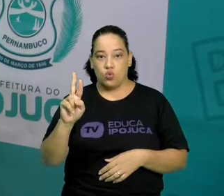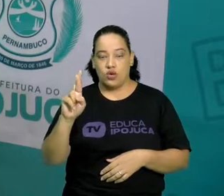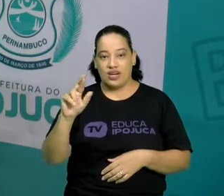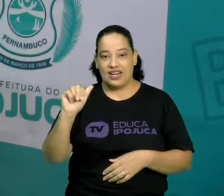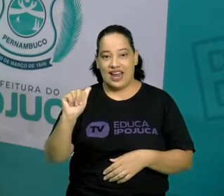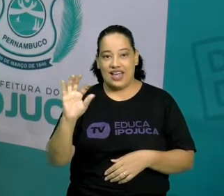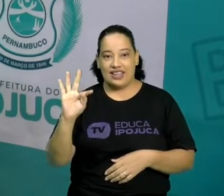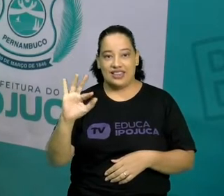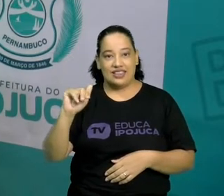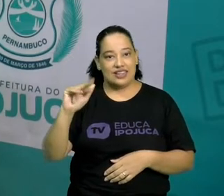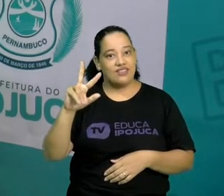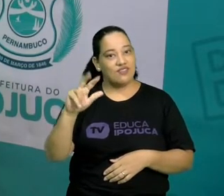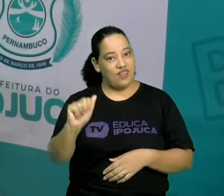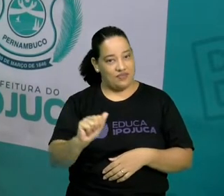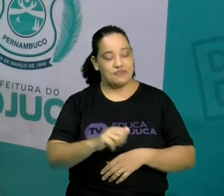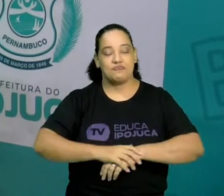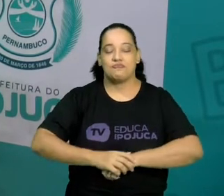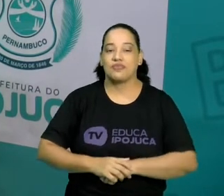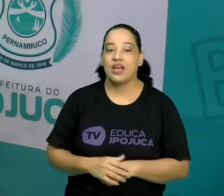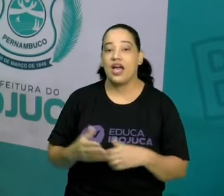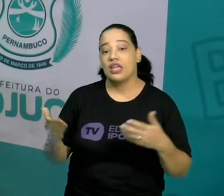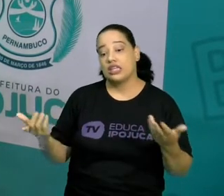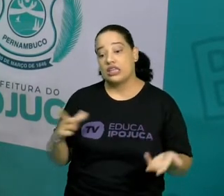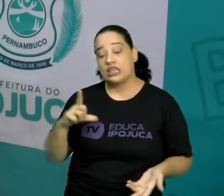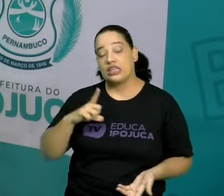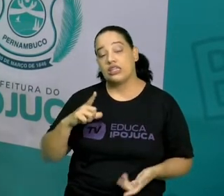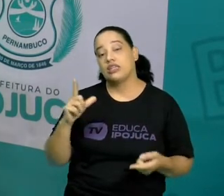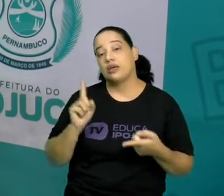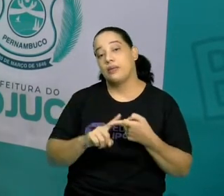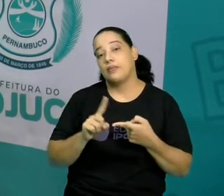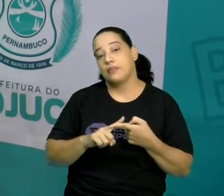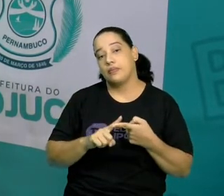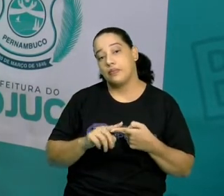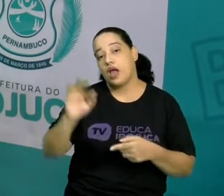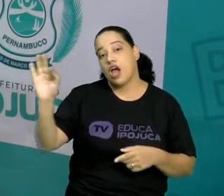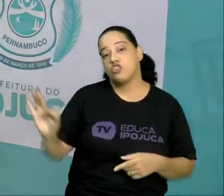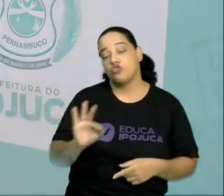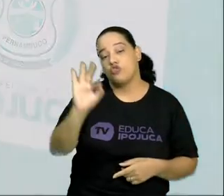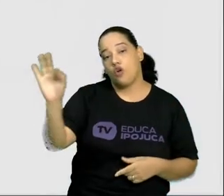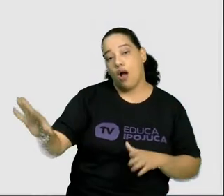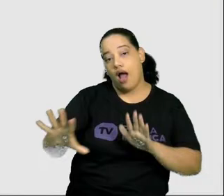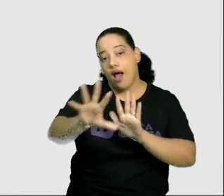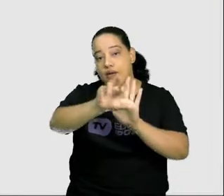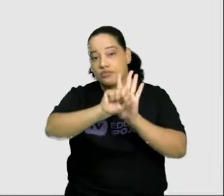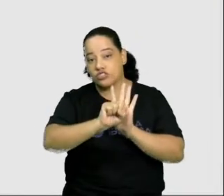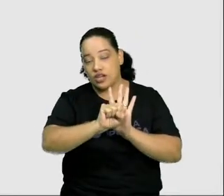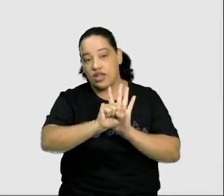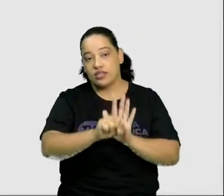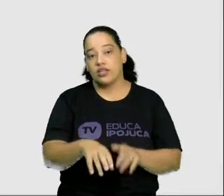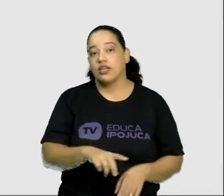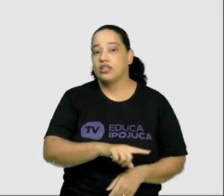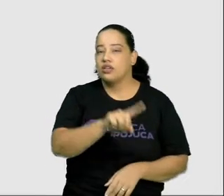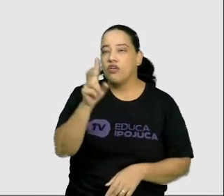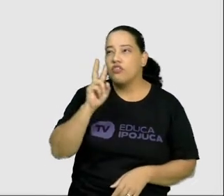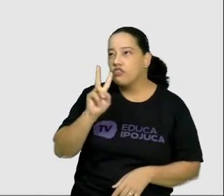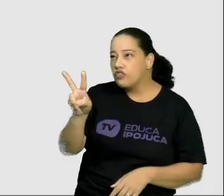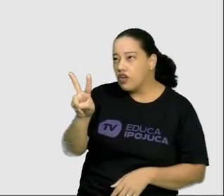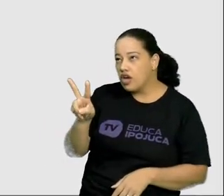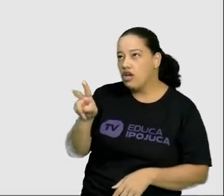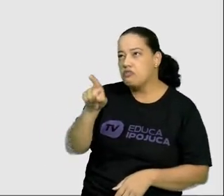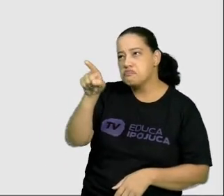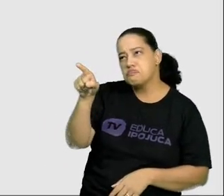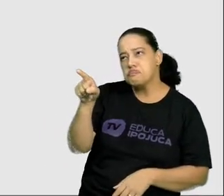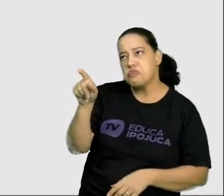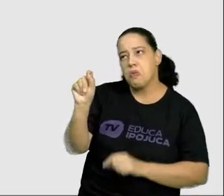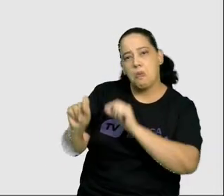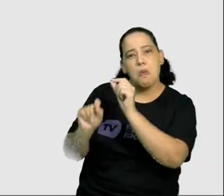Temos também as formas abstratas. Observe aqui essa imagem. Você consegue identificar que imagem é essa? Que